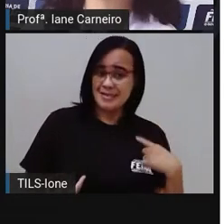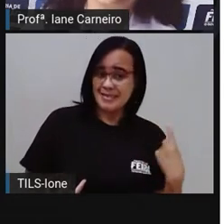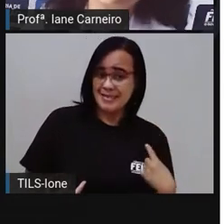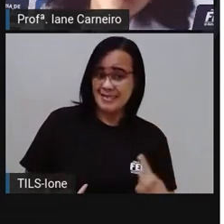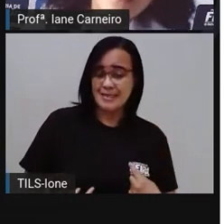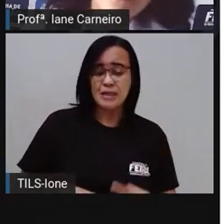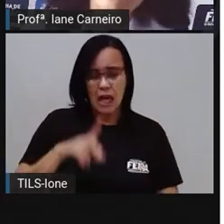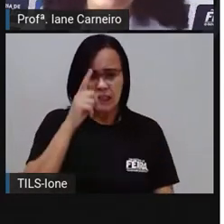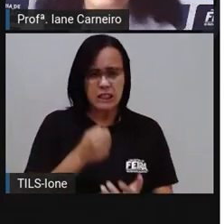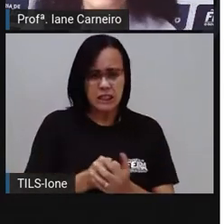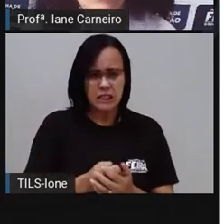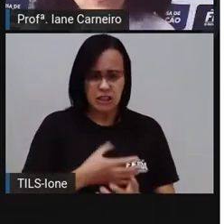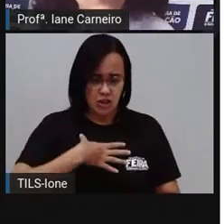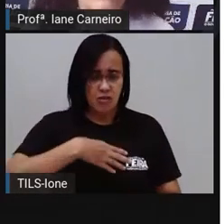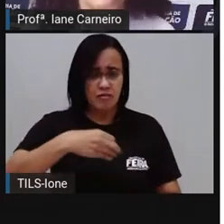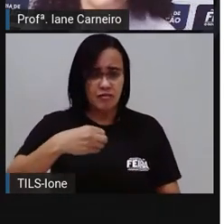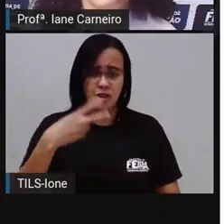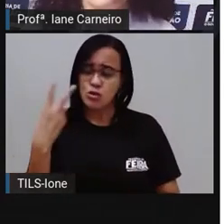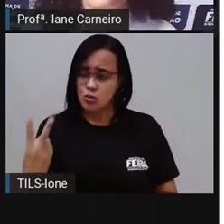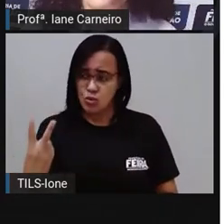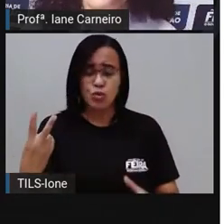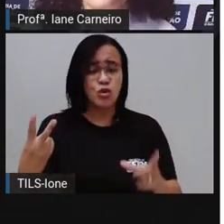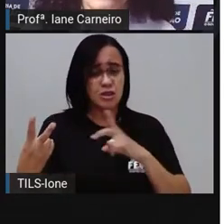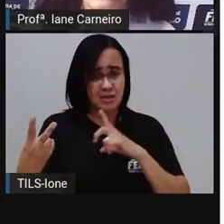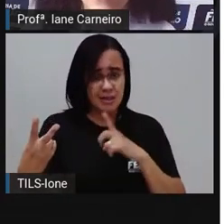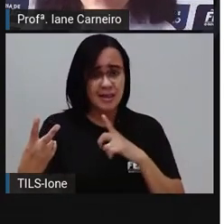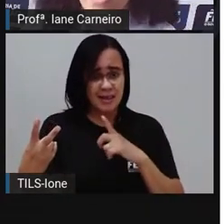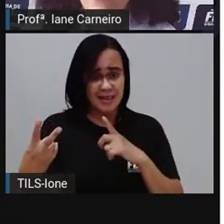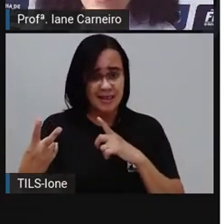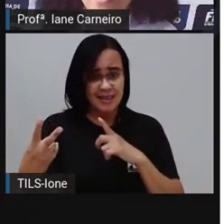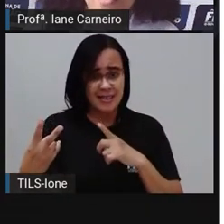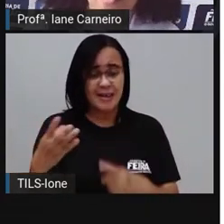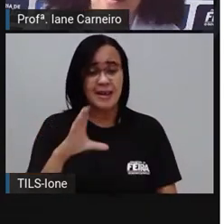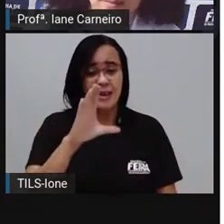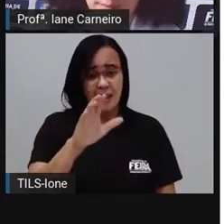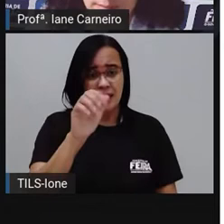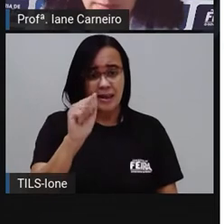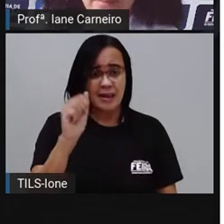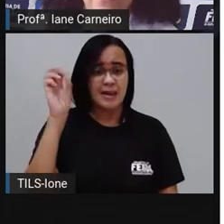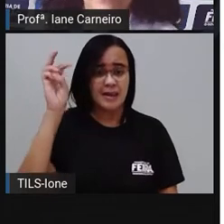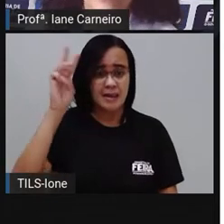o Camilo e o Ângelo. E eles eram assim.